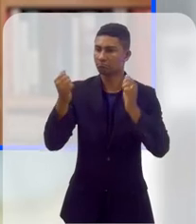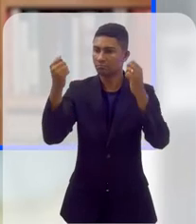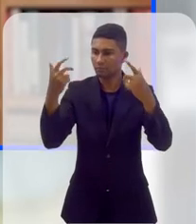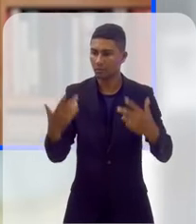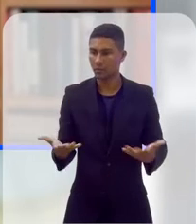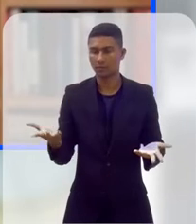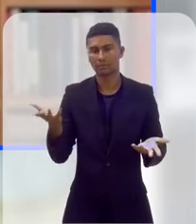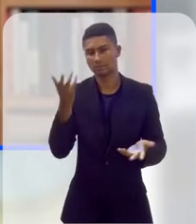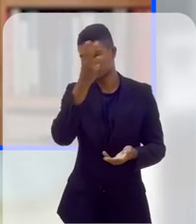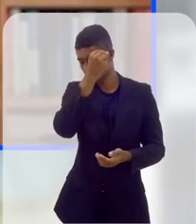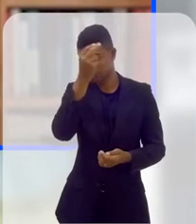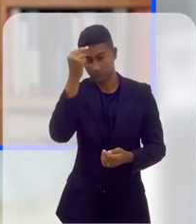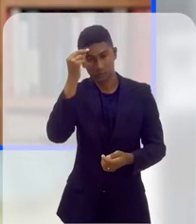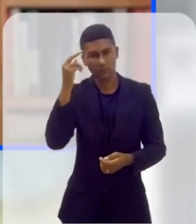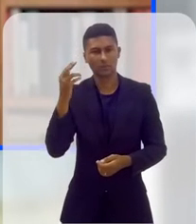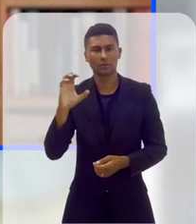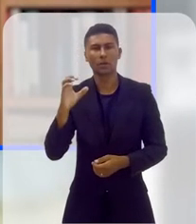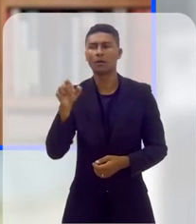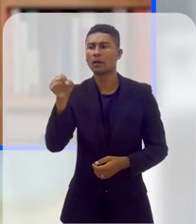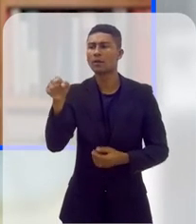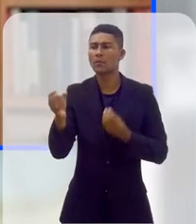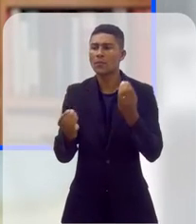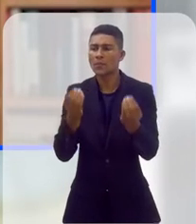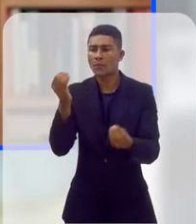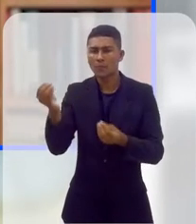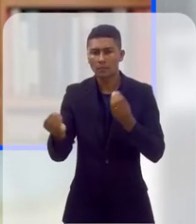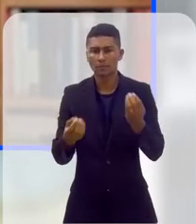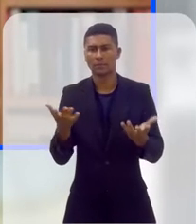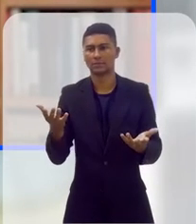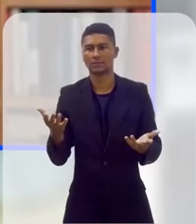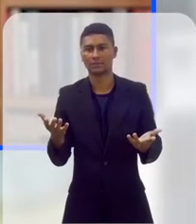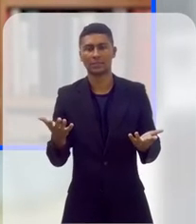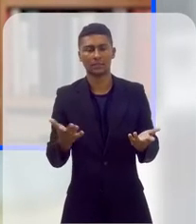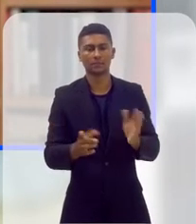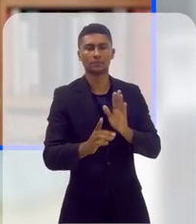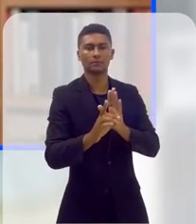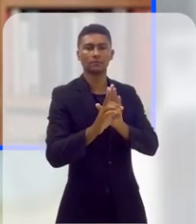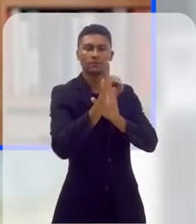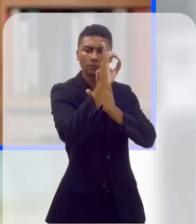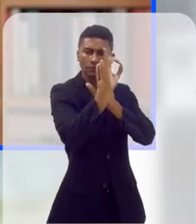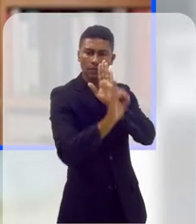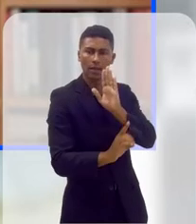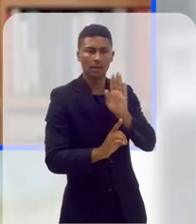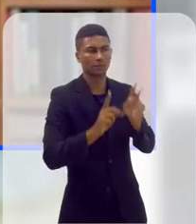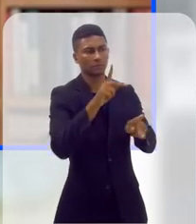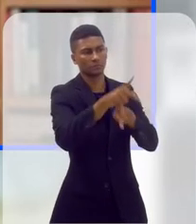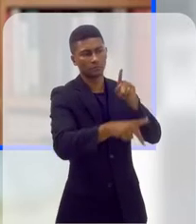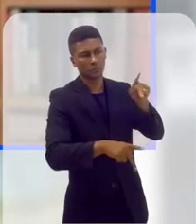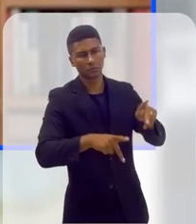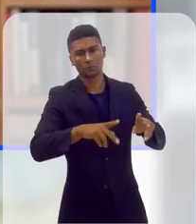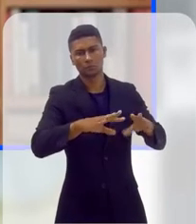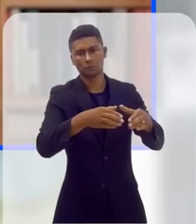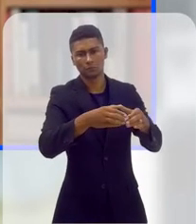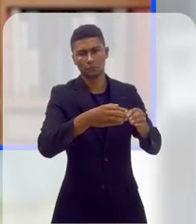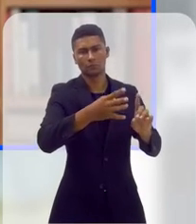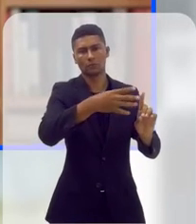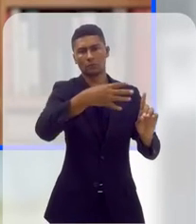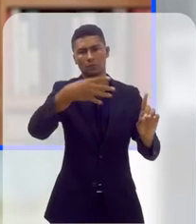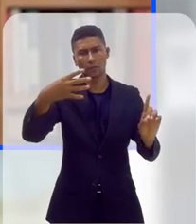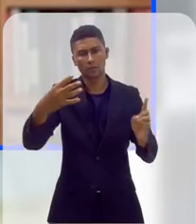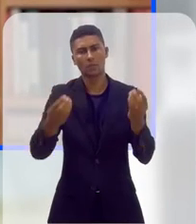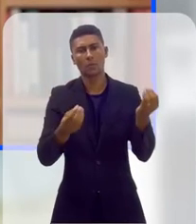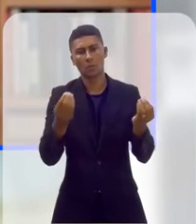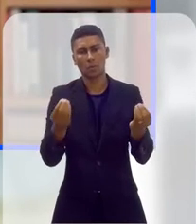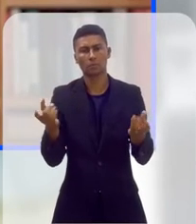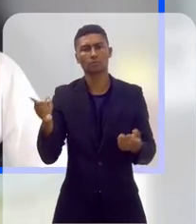Felipe, você gostaria de falar um pouco sobre como a Prefeitura de Niterói tem enfrentado essa questão dos